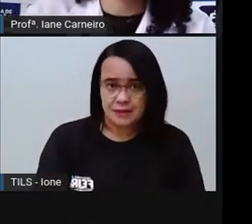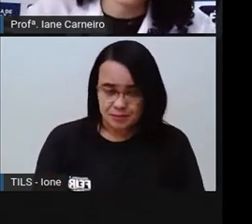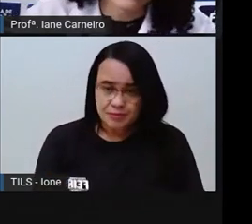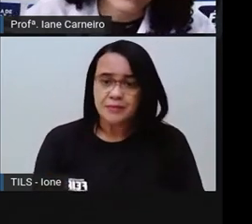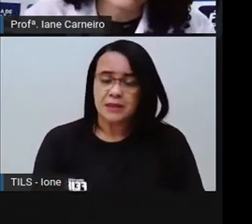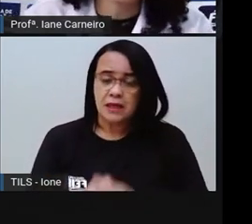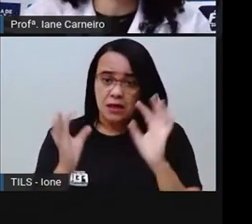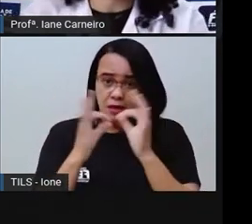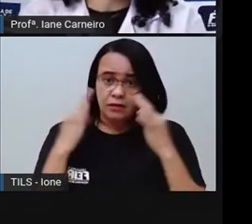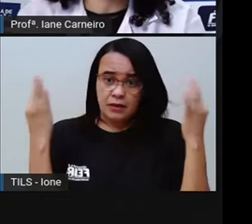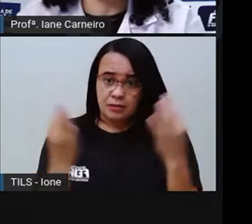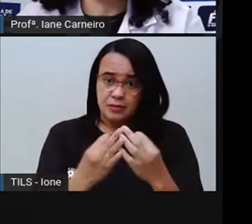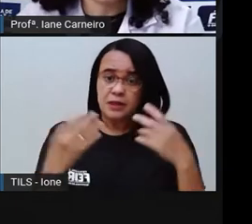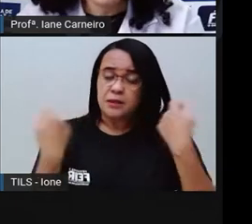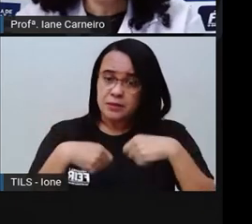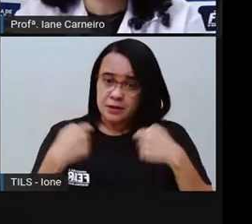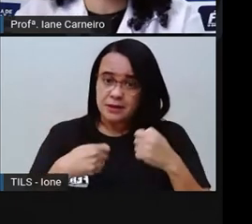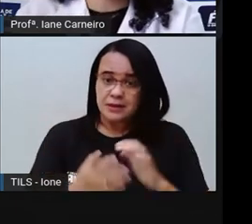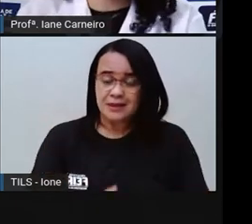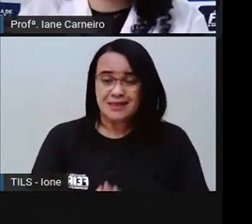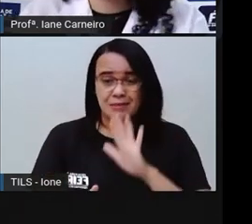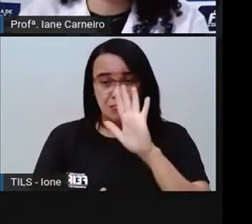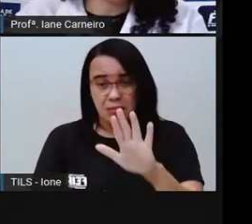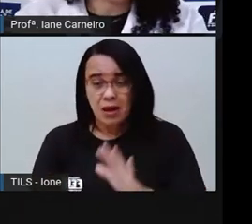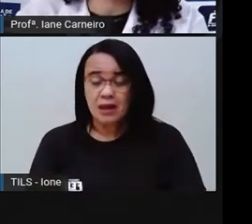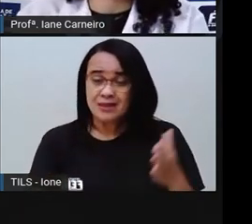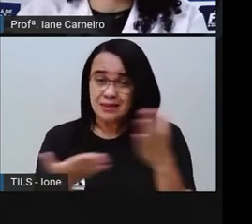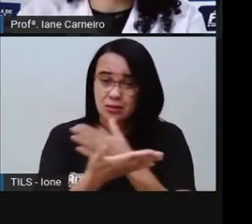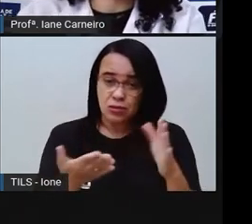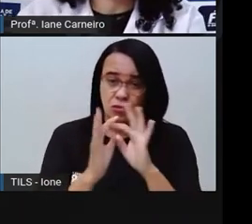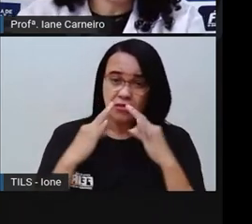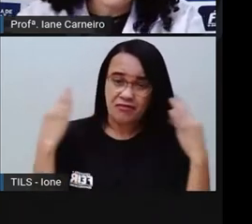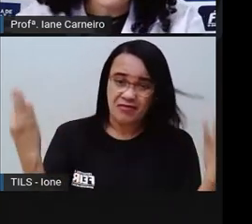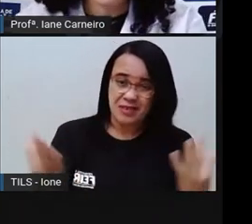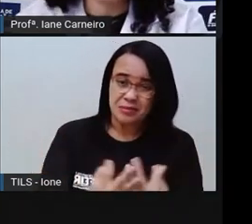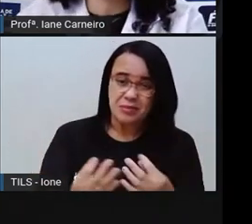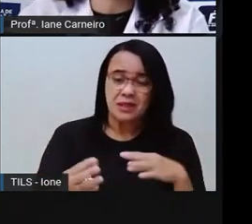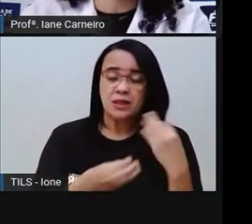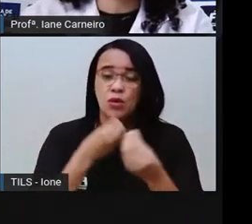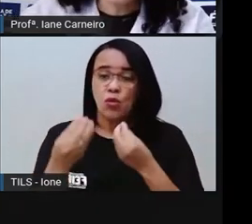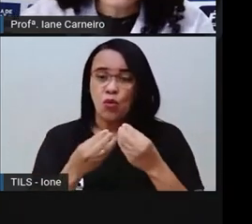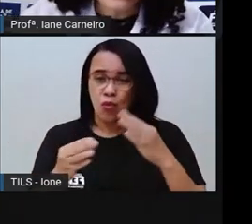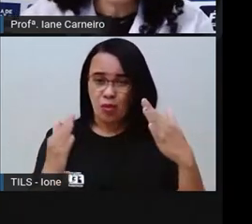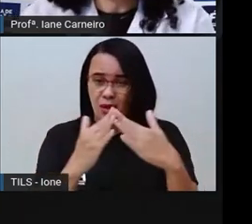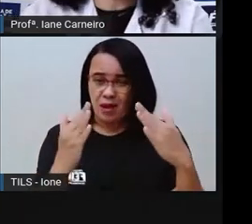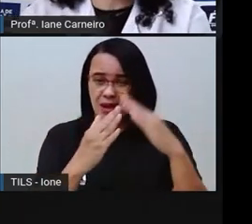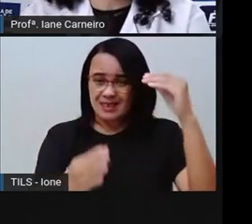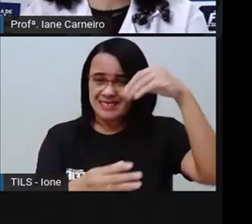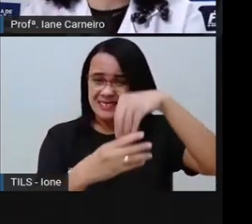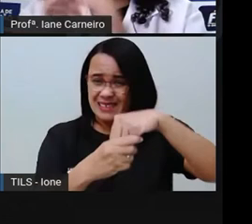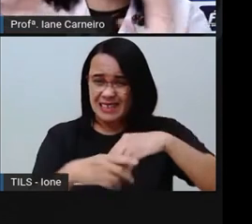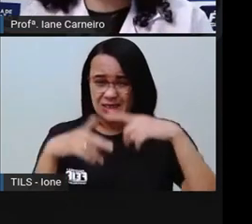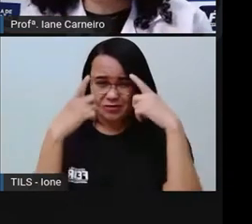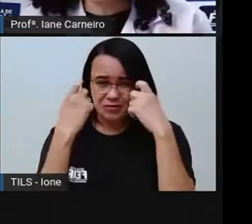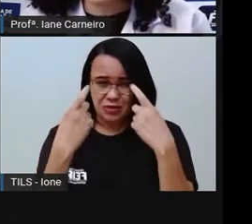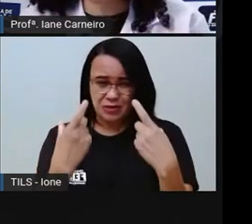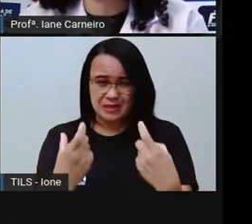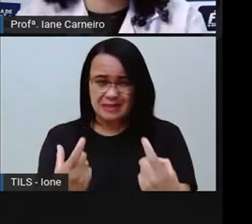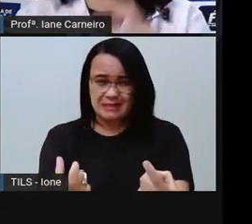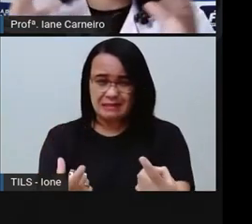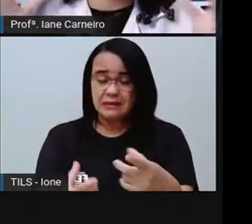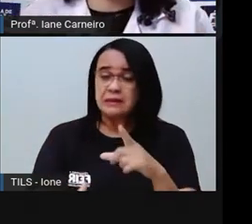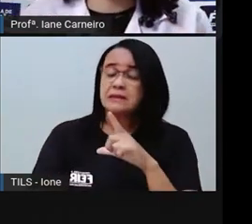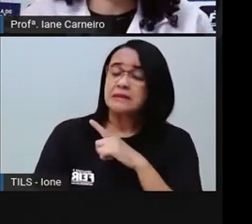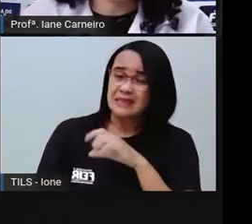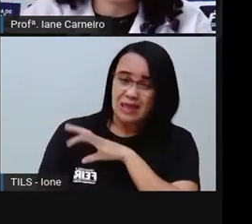sofrem violência, abandono, né? E isso não é legal, isso realmente é triste. A gente luta pra que isso não aconteça